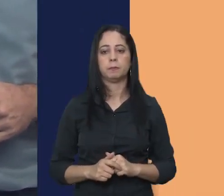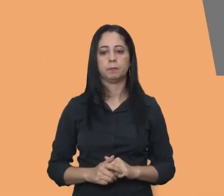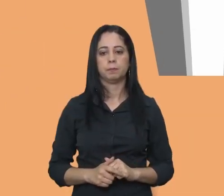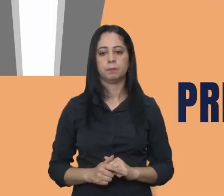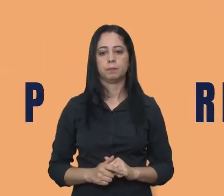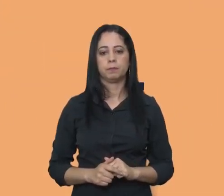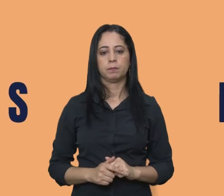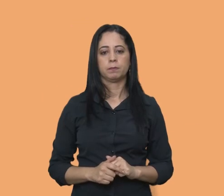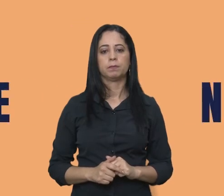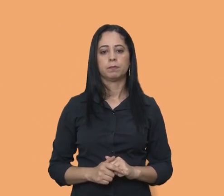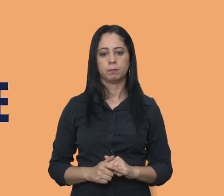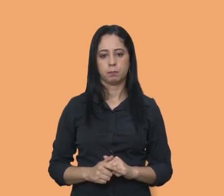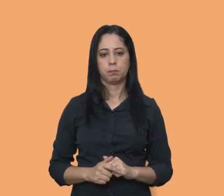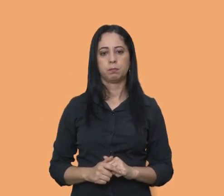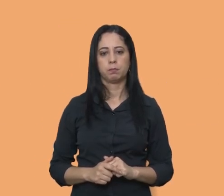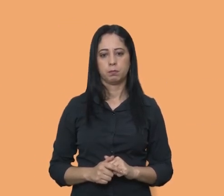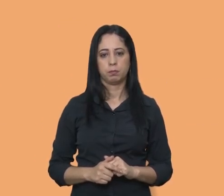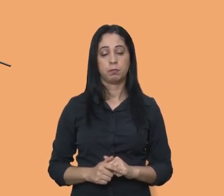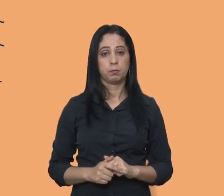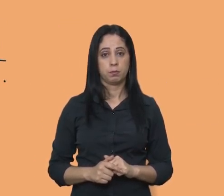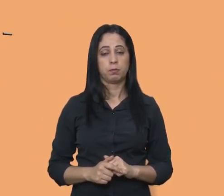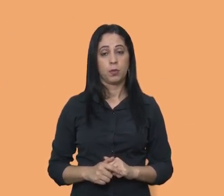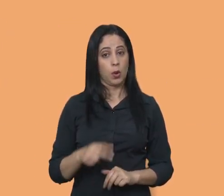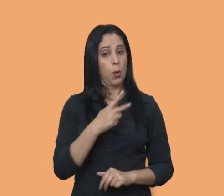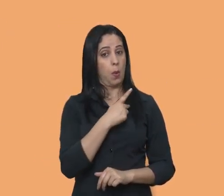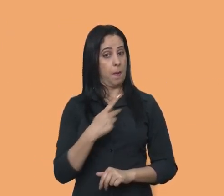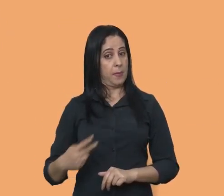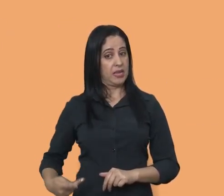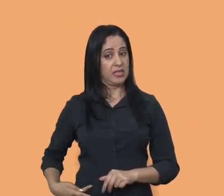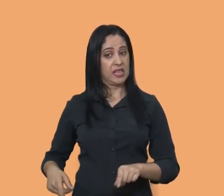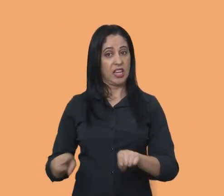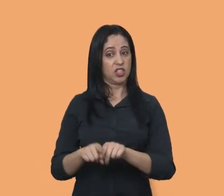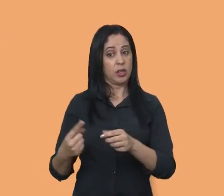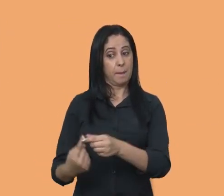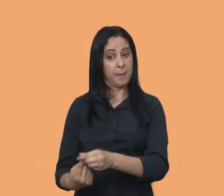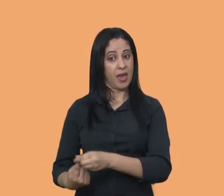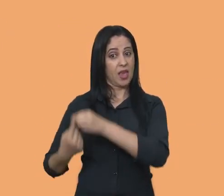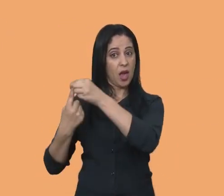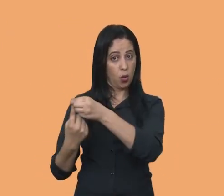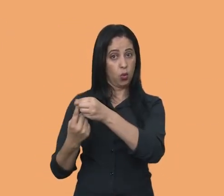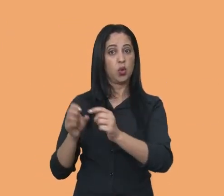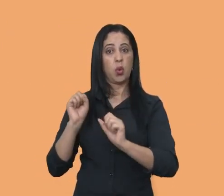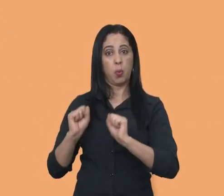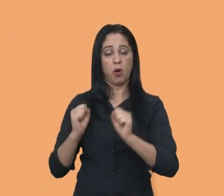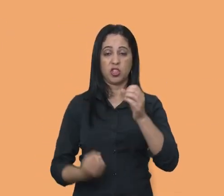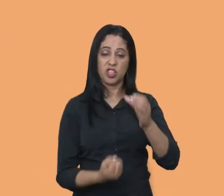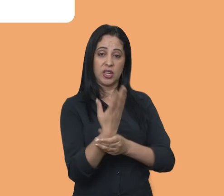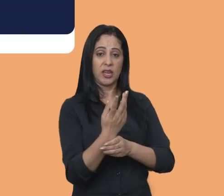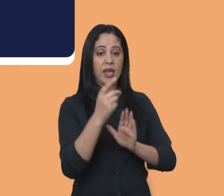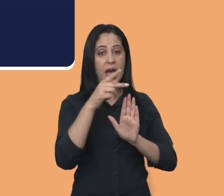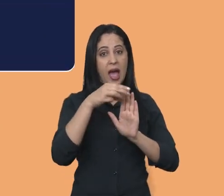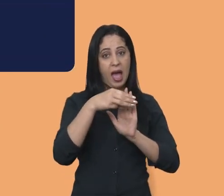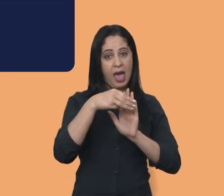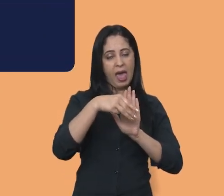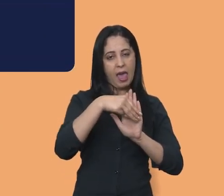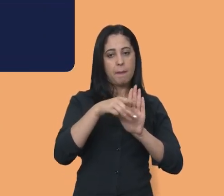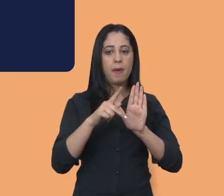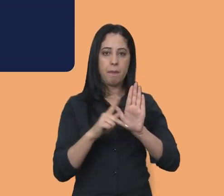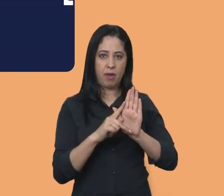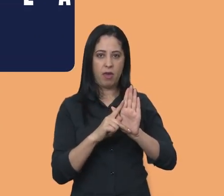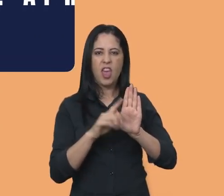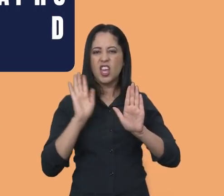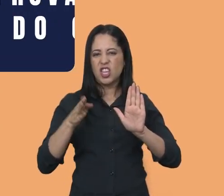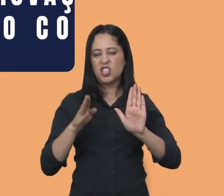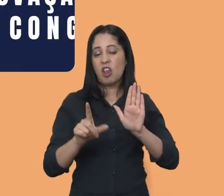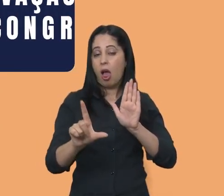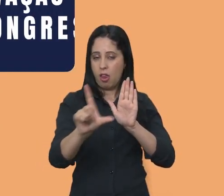país ainda vale lembrar que o presidente é a única pessoa que pode emitir medidas provisórias que já vigoram com força de